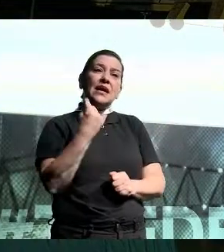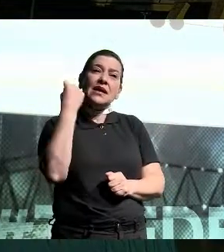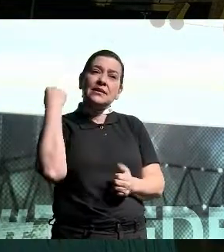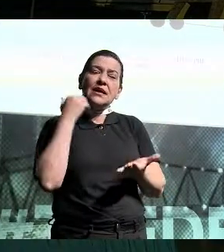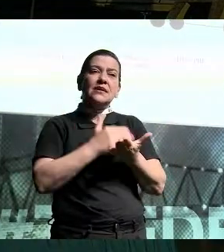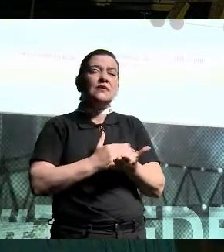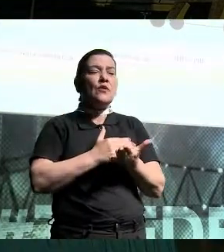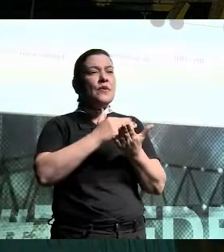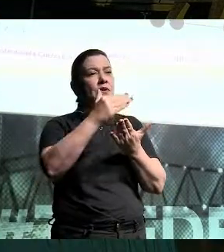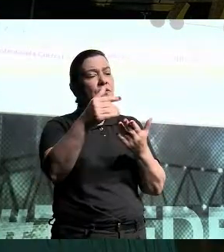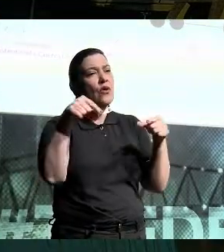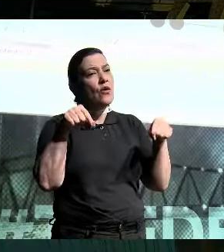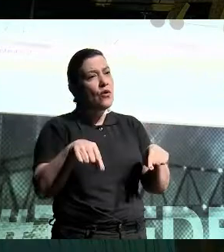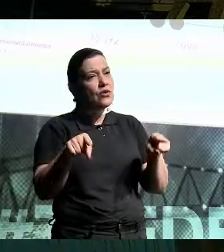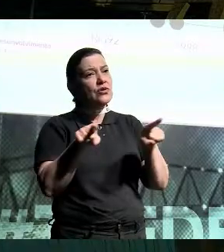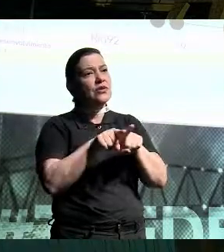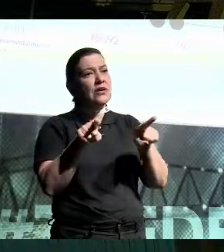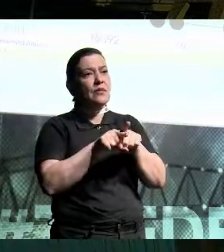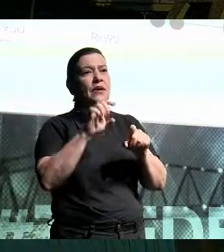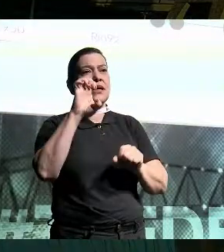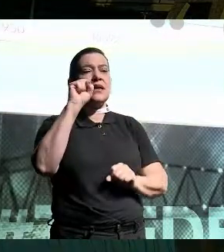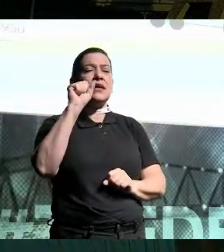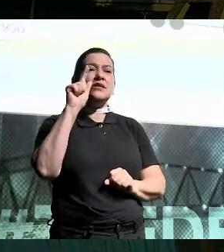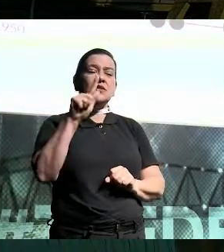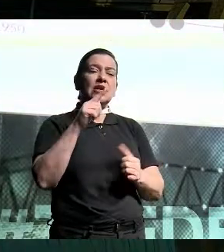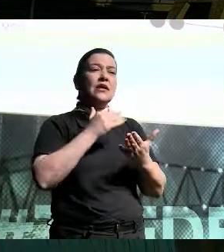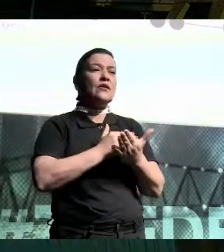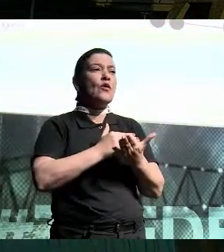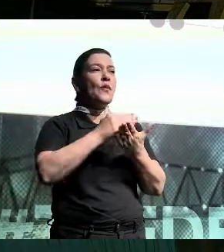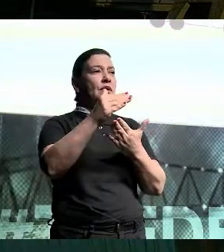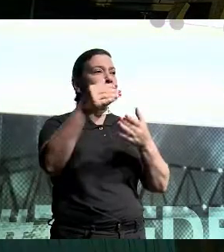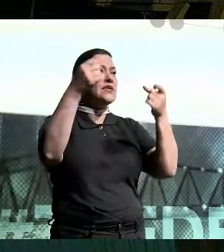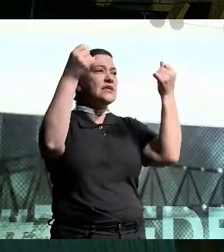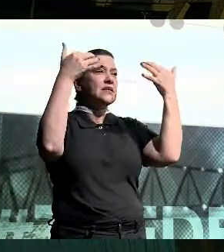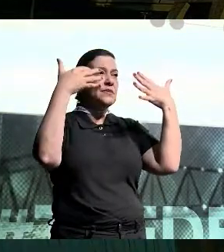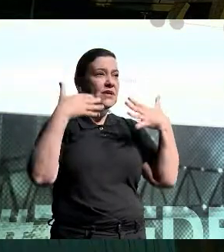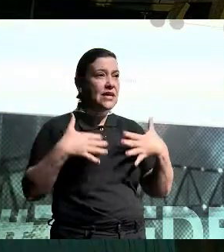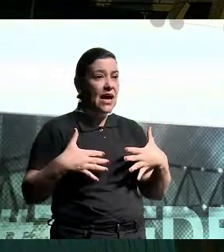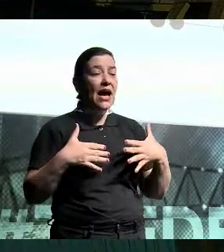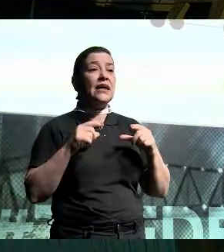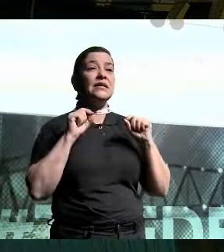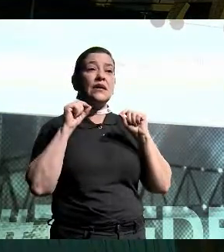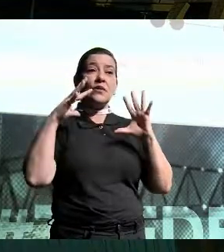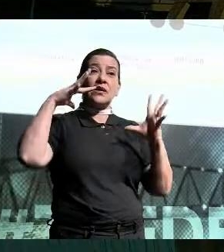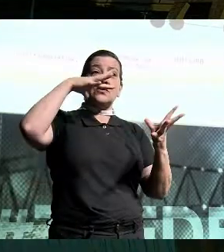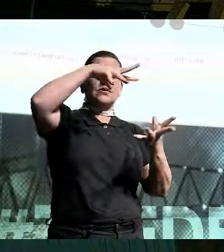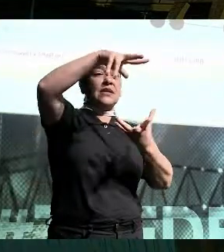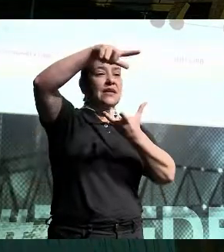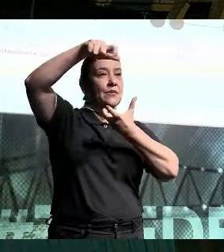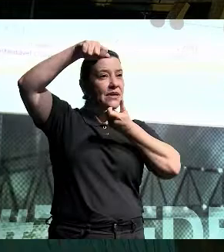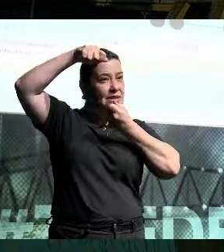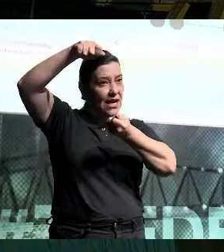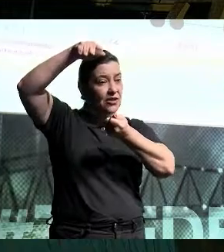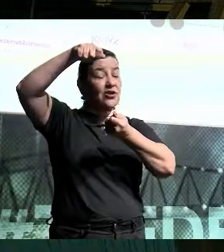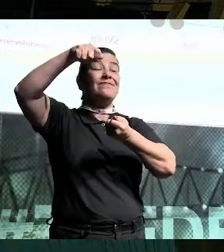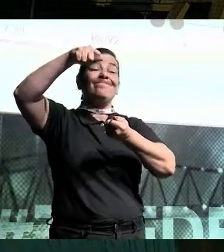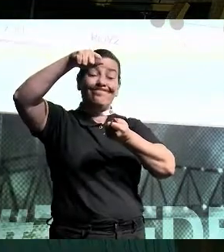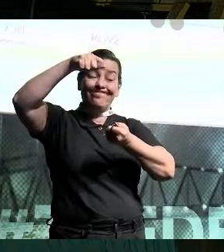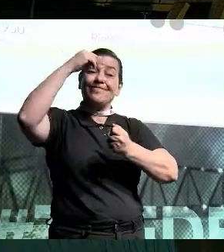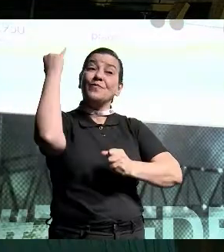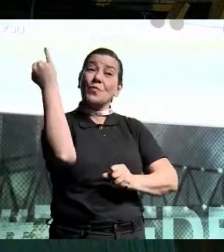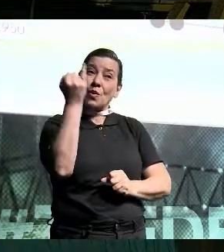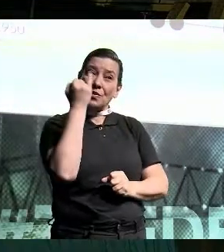sementinha do que hoje a gente também chama de ESG, lá atrás começou a ser falado em desenvolvimento sustentável. Esse é um marco bem importante.